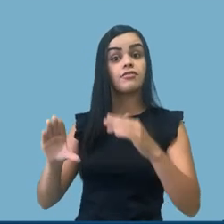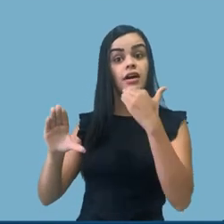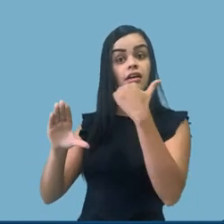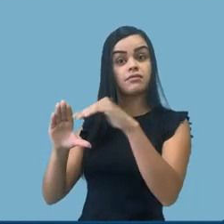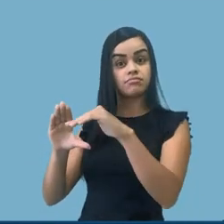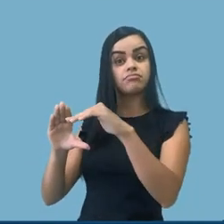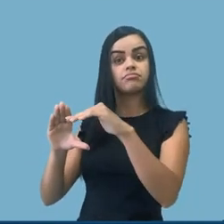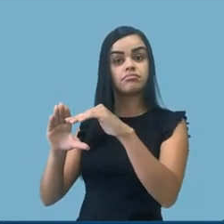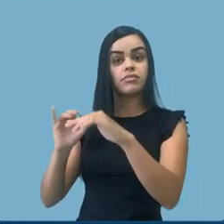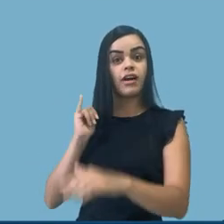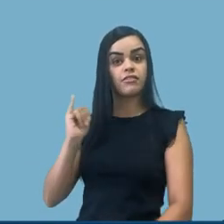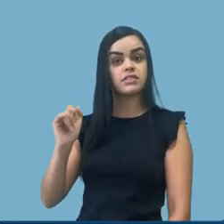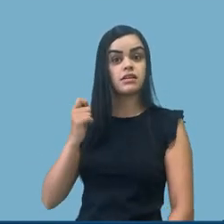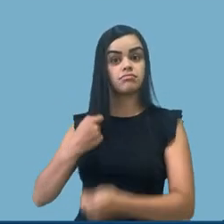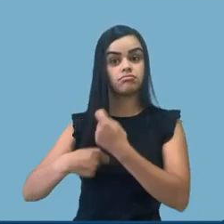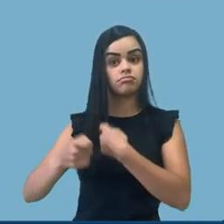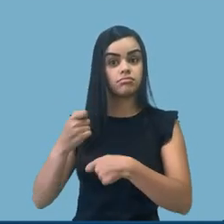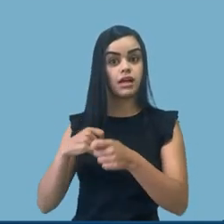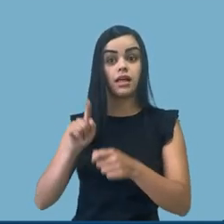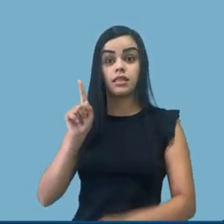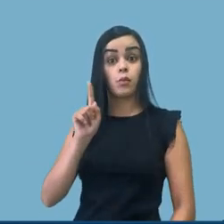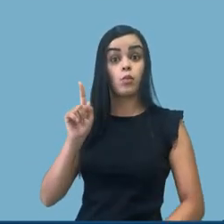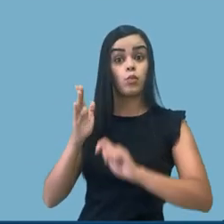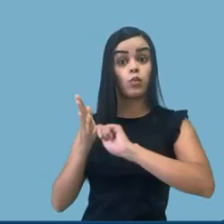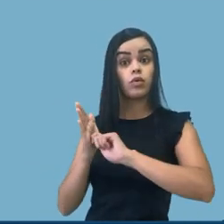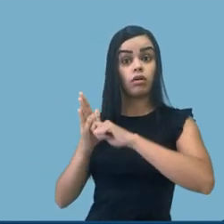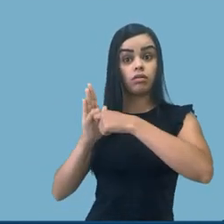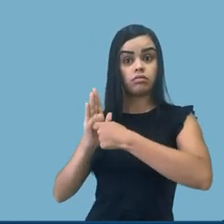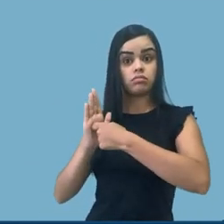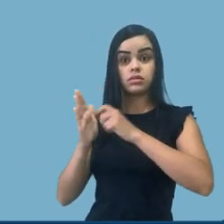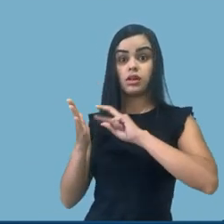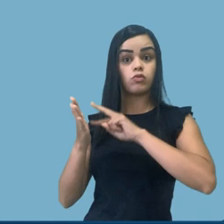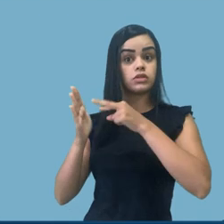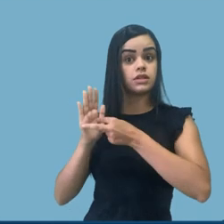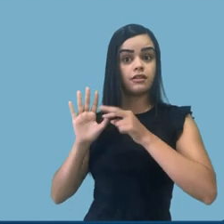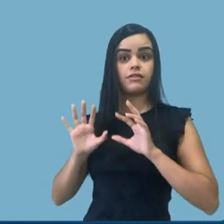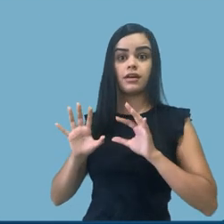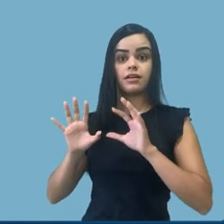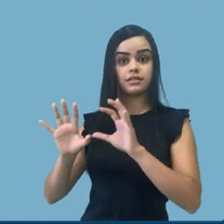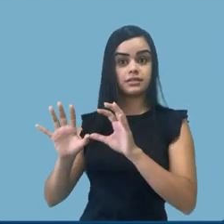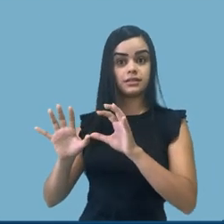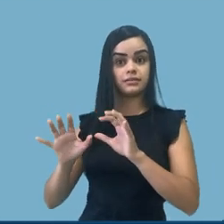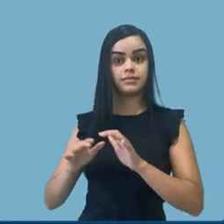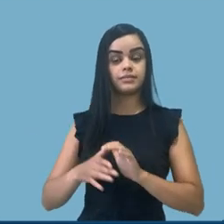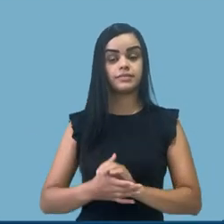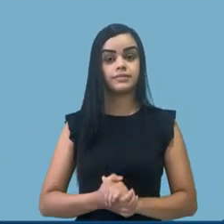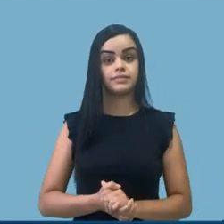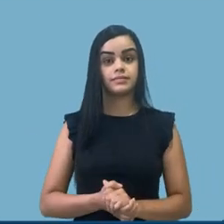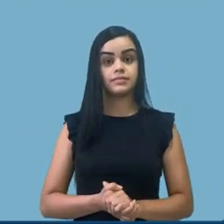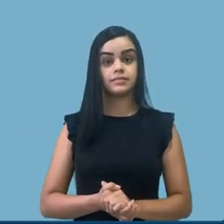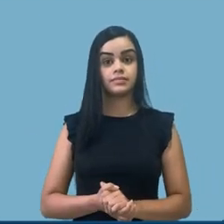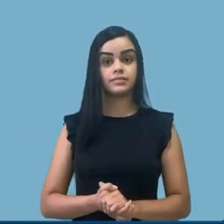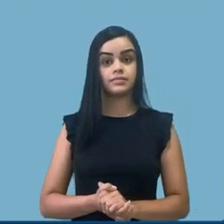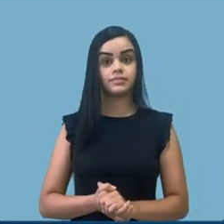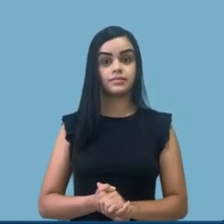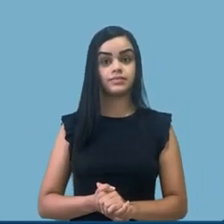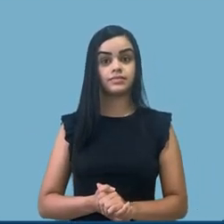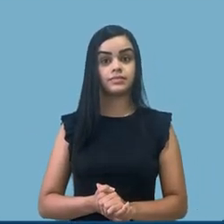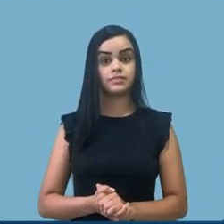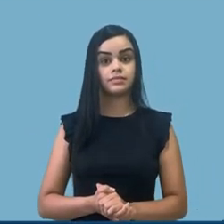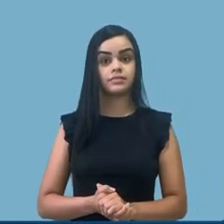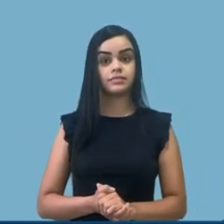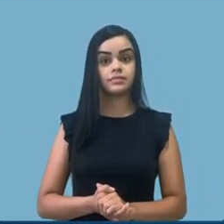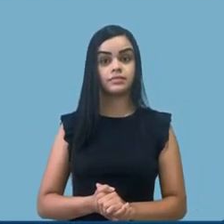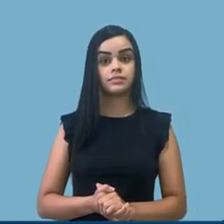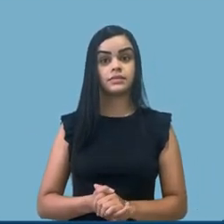administrativo, que não conta com um trancamento solicitado pela aluna ou pelo aluno. Se ficar